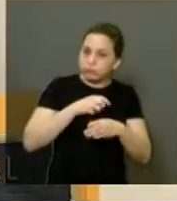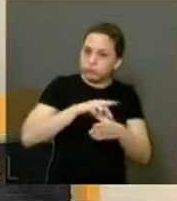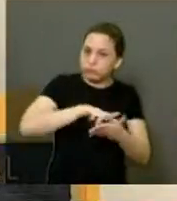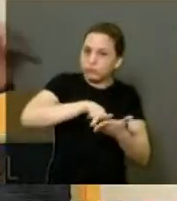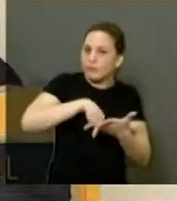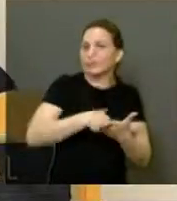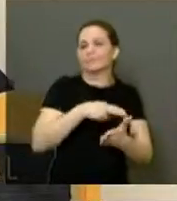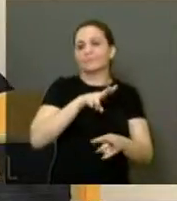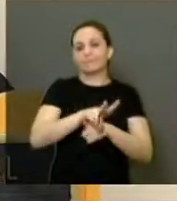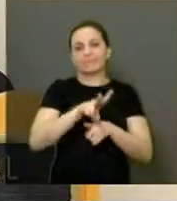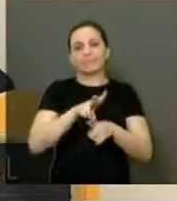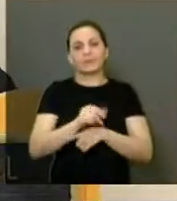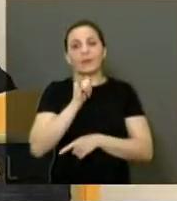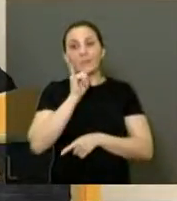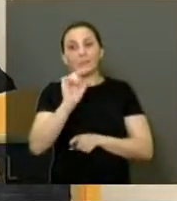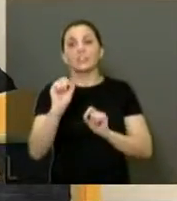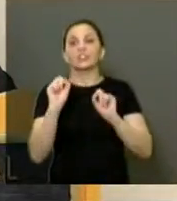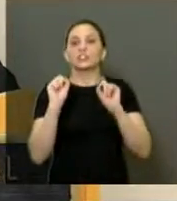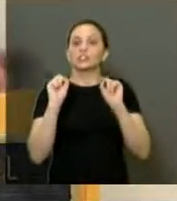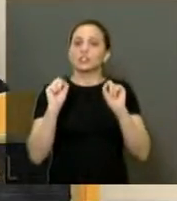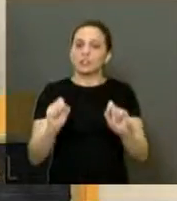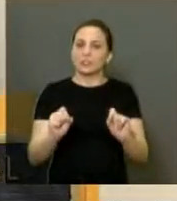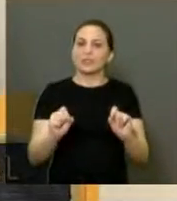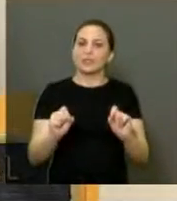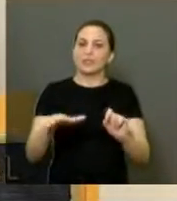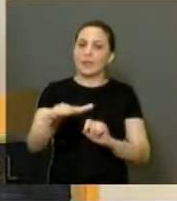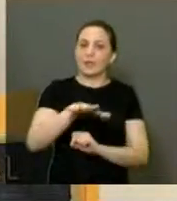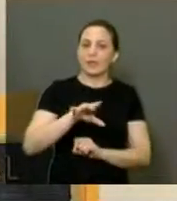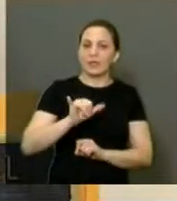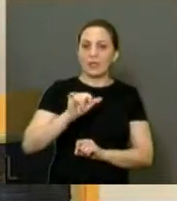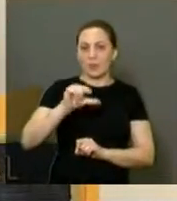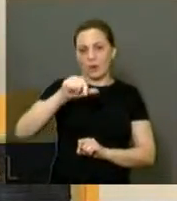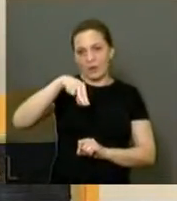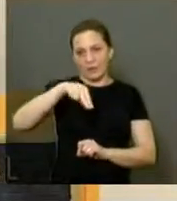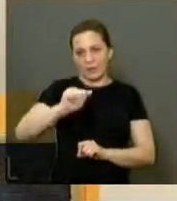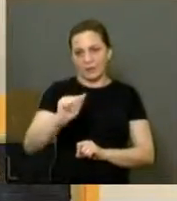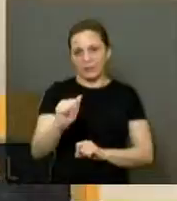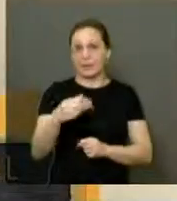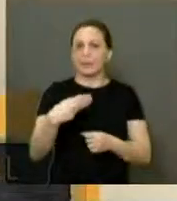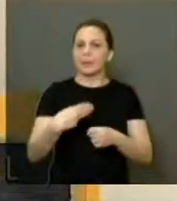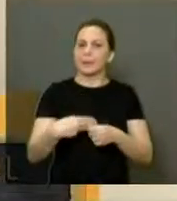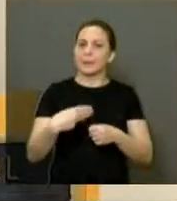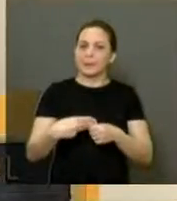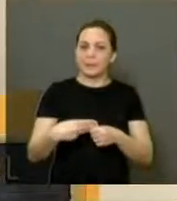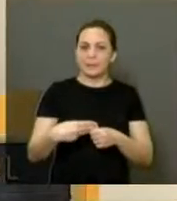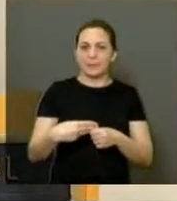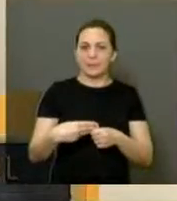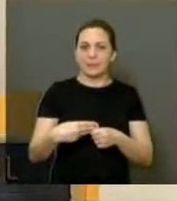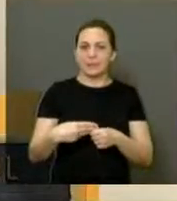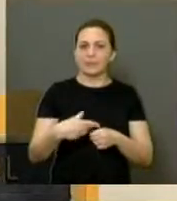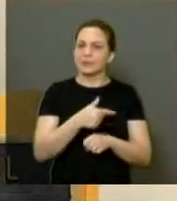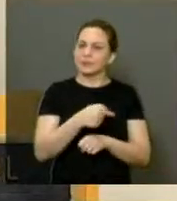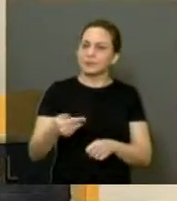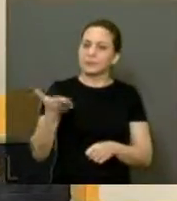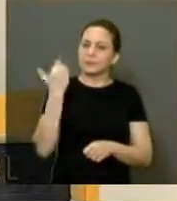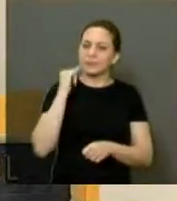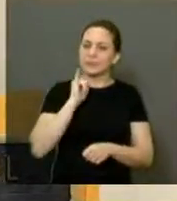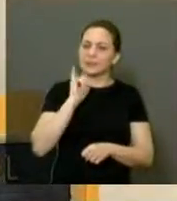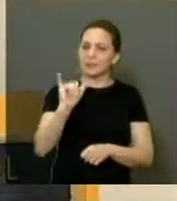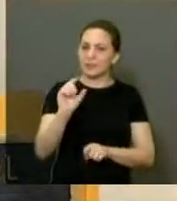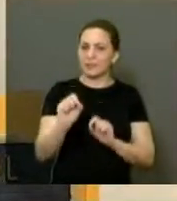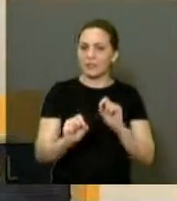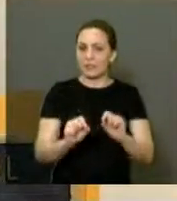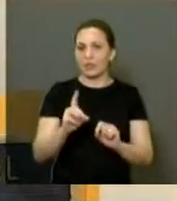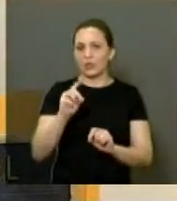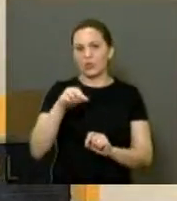deixar avisado já que lá na região do Iolanda, a opção, como eu disse a semana passada, e o Dona Izete